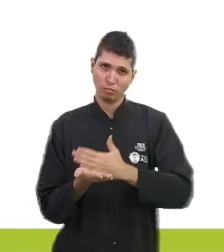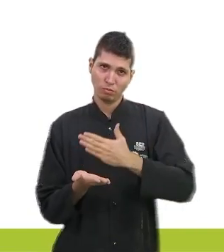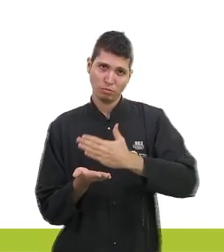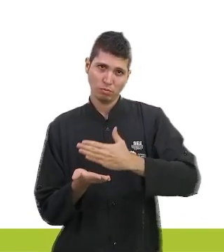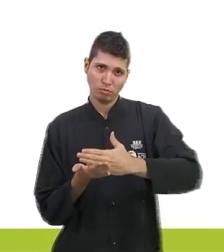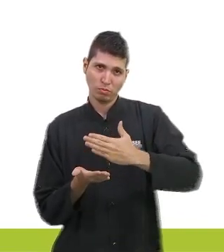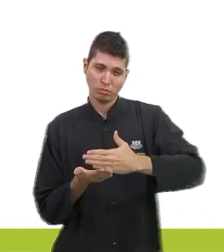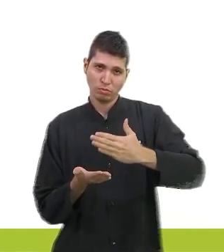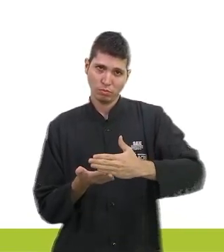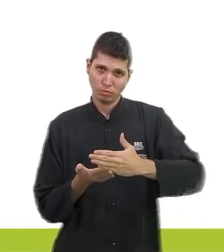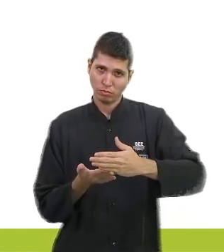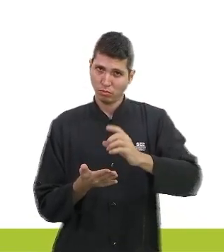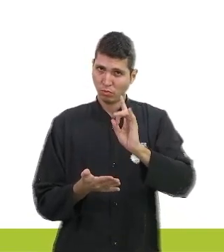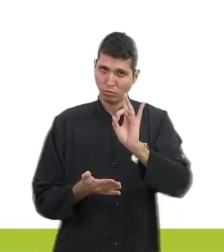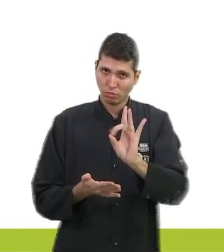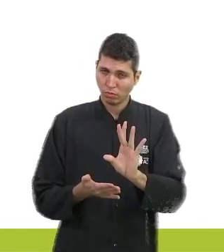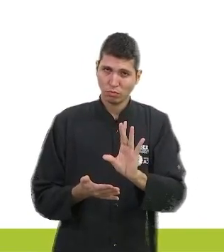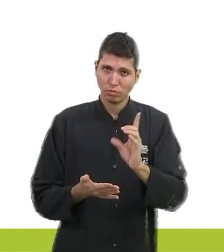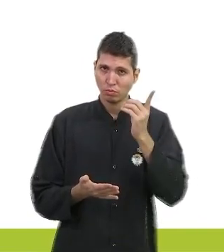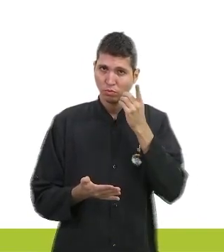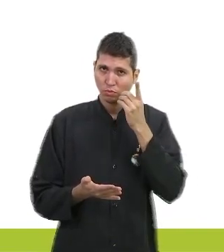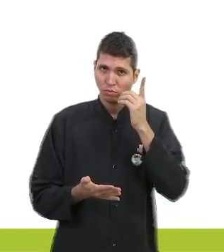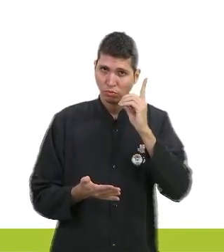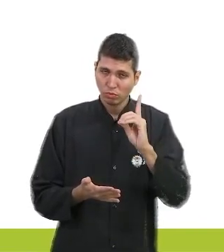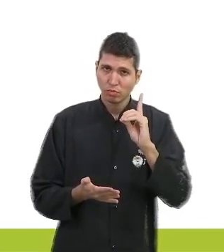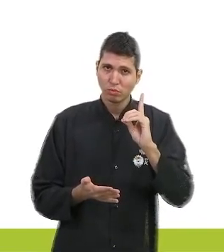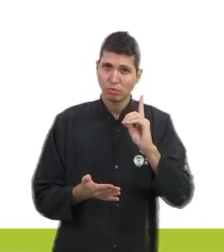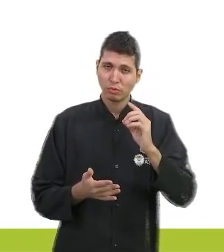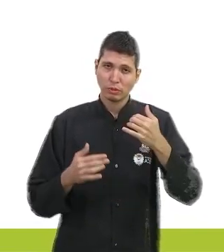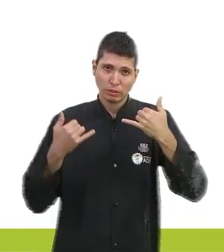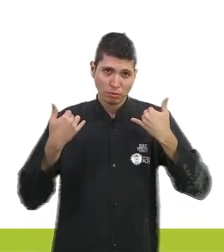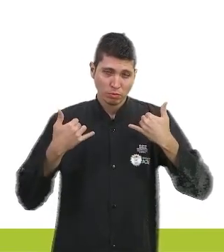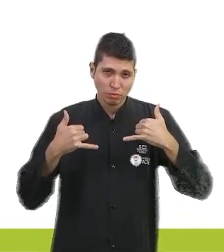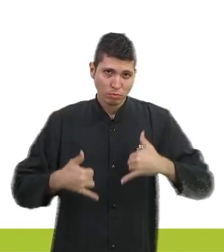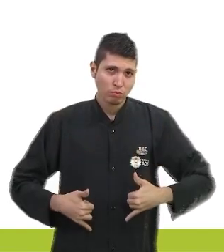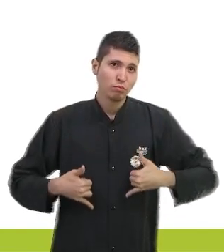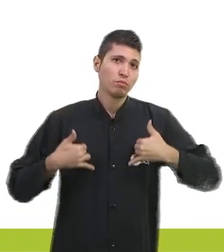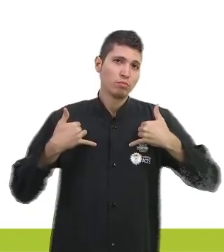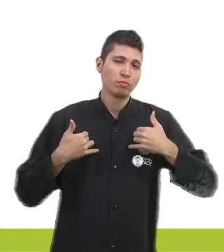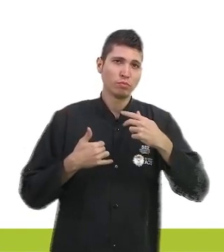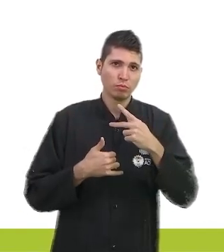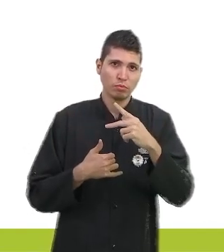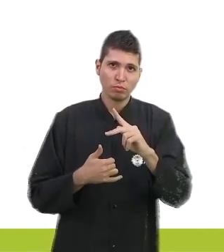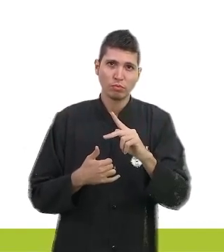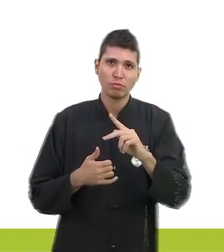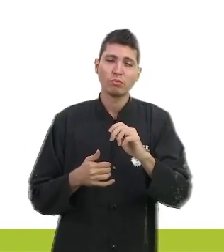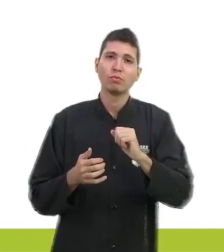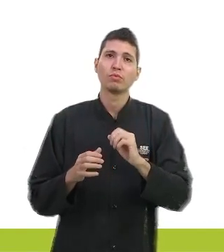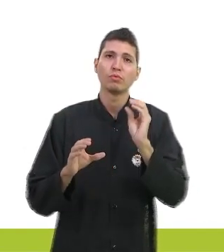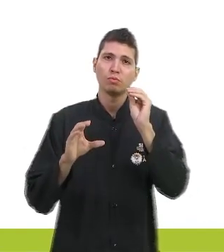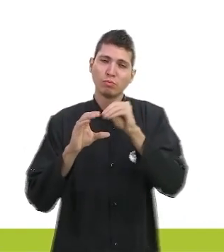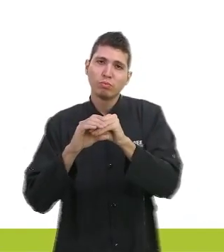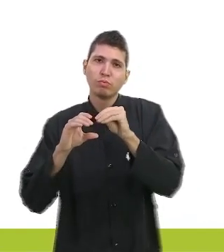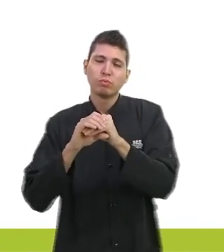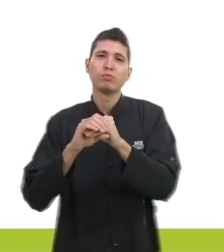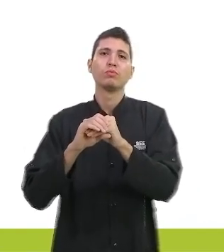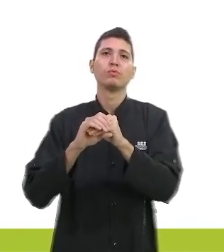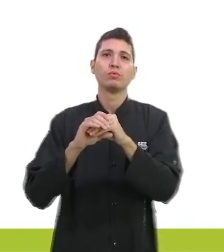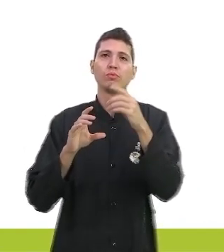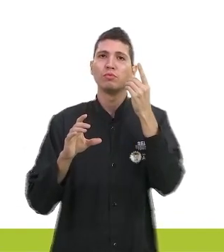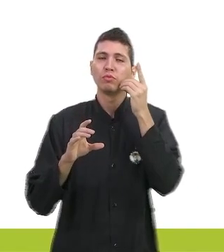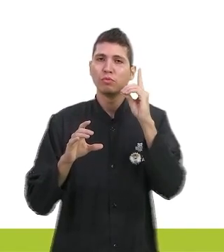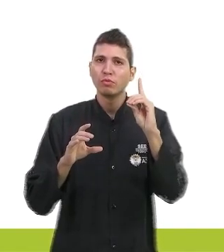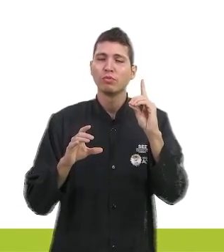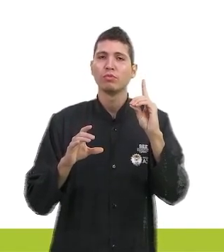aniversário, que é o dia do mês em que o depósito foi feito. E qual o rendimento